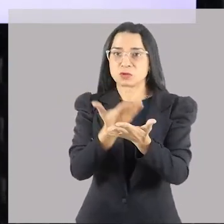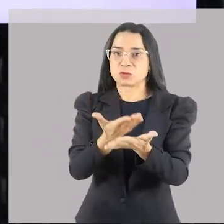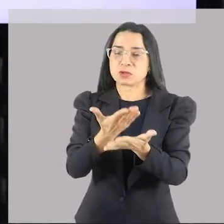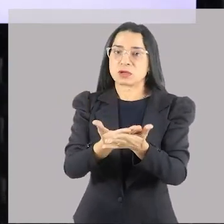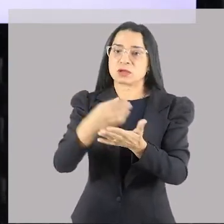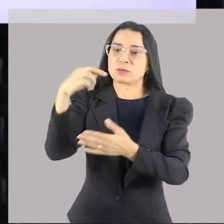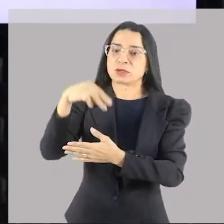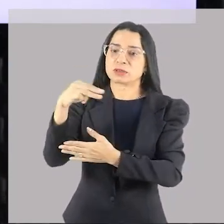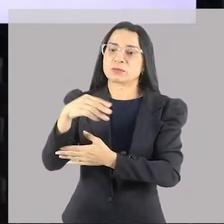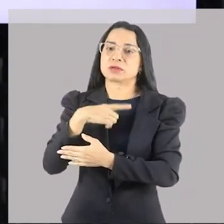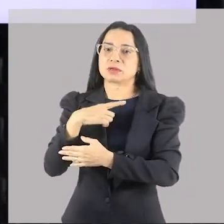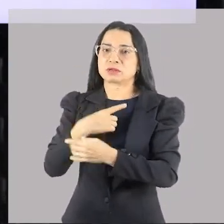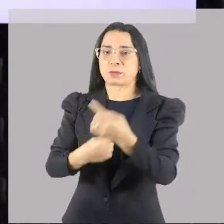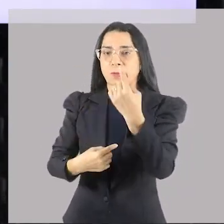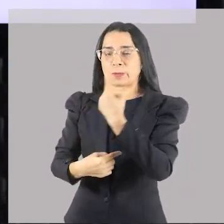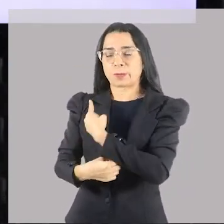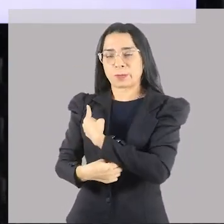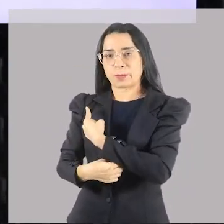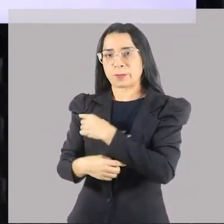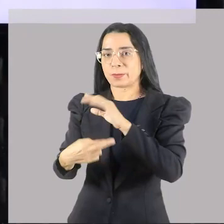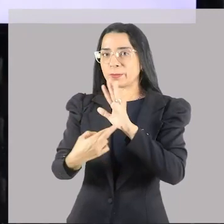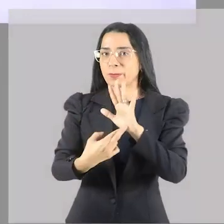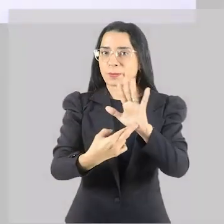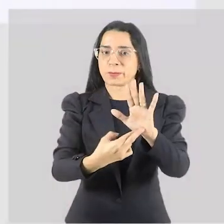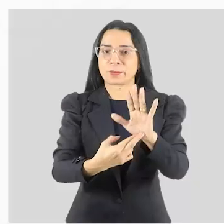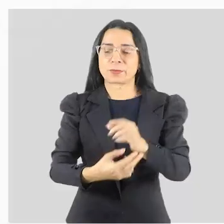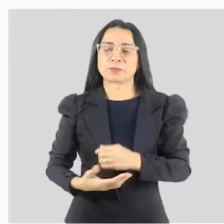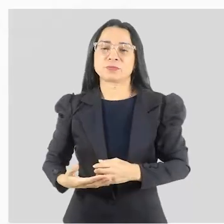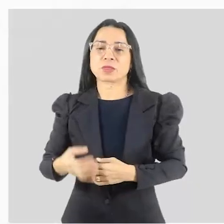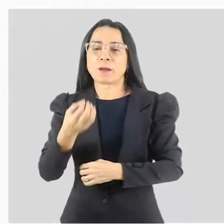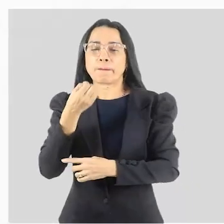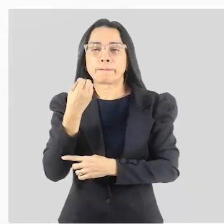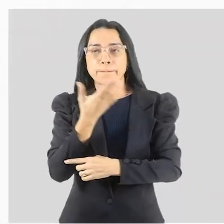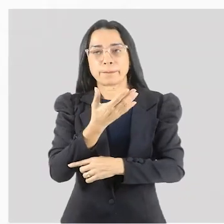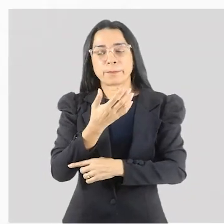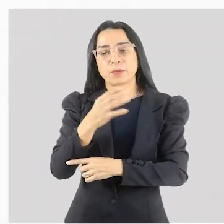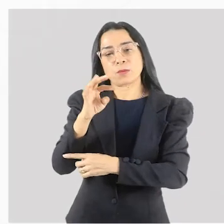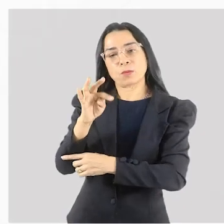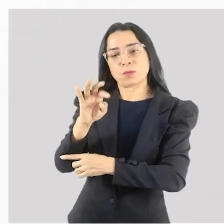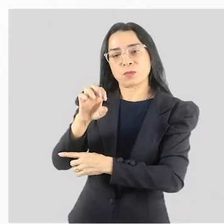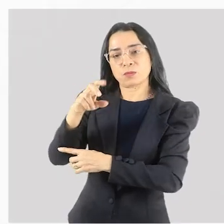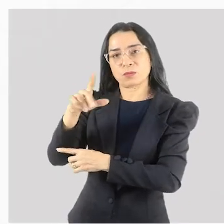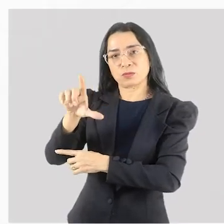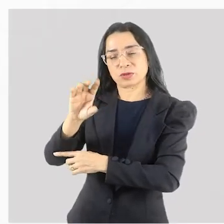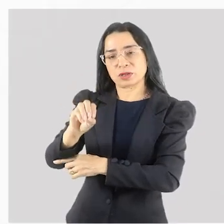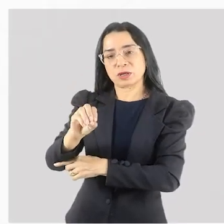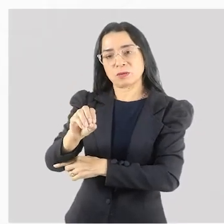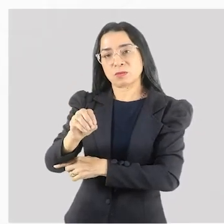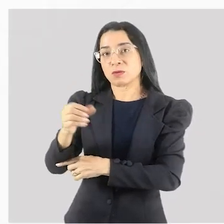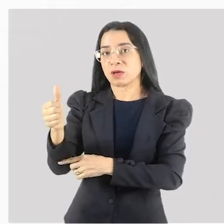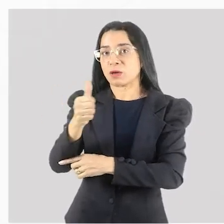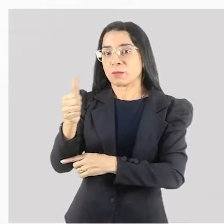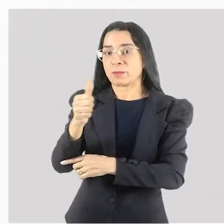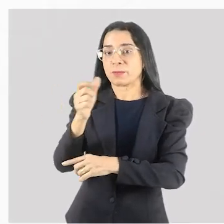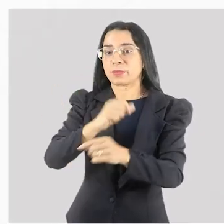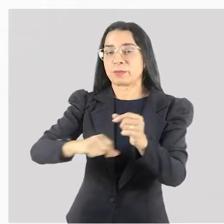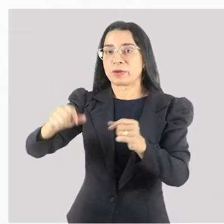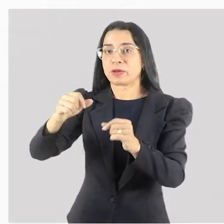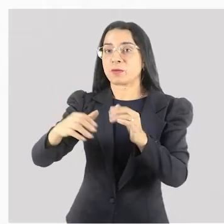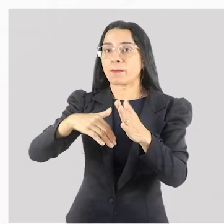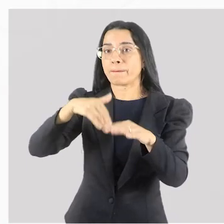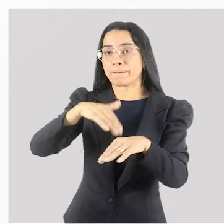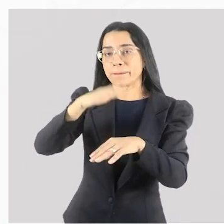cai aqui. Opa, está aqui. Bom, o templo grego é o carro-chefe da arquitetura grega.